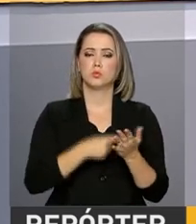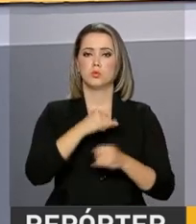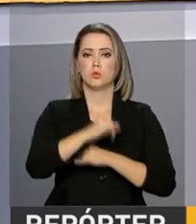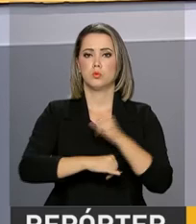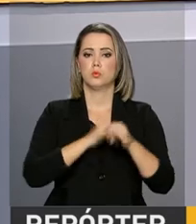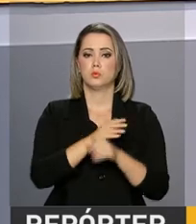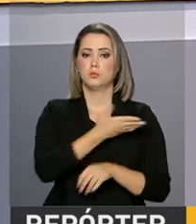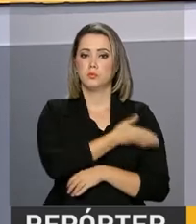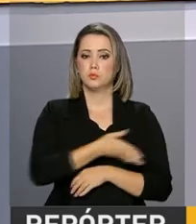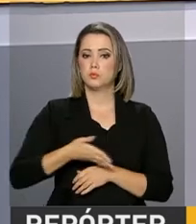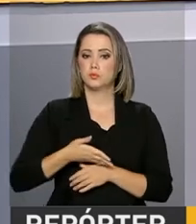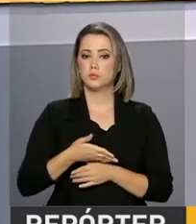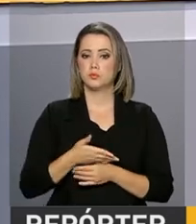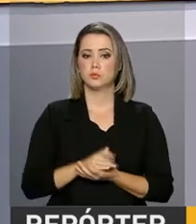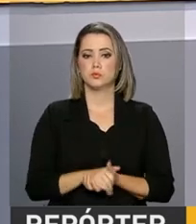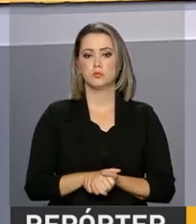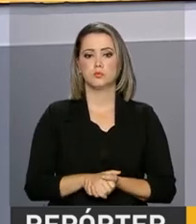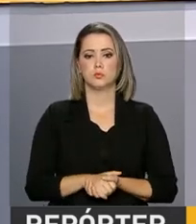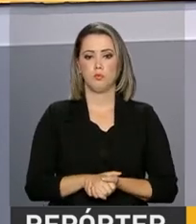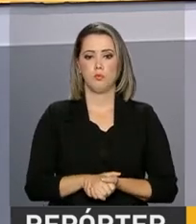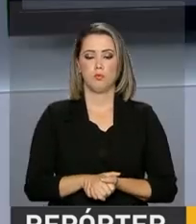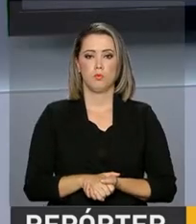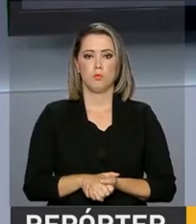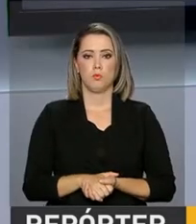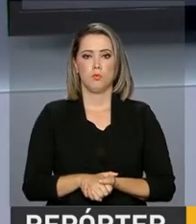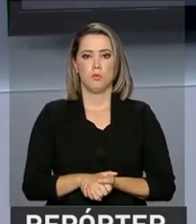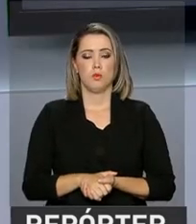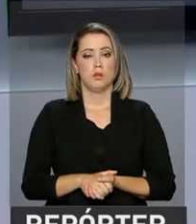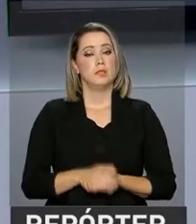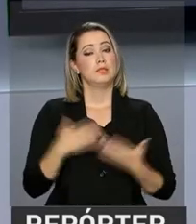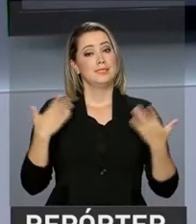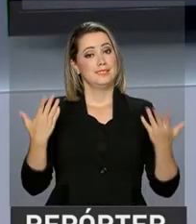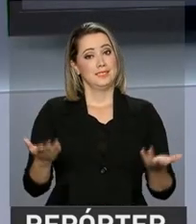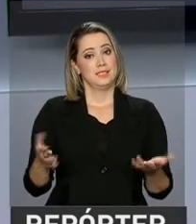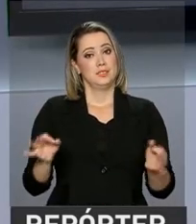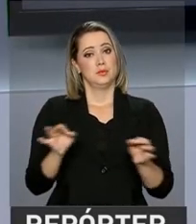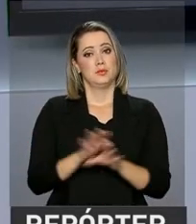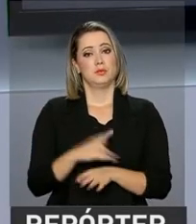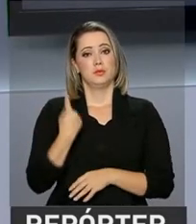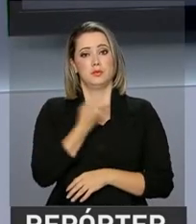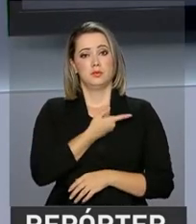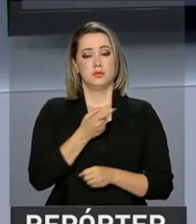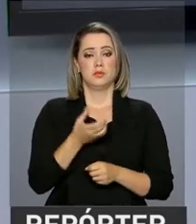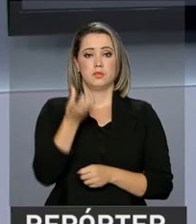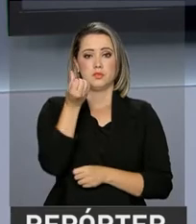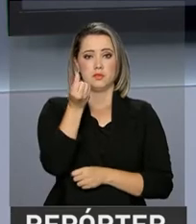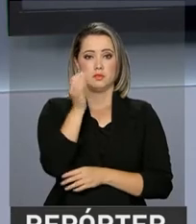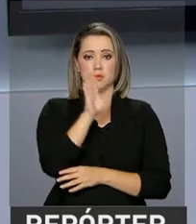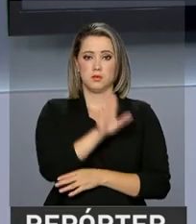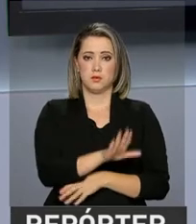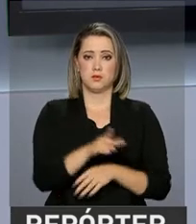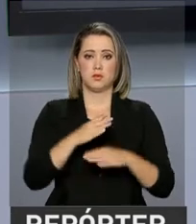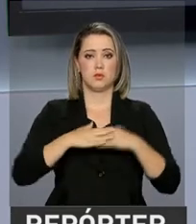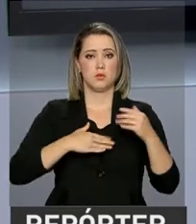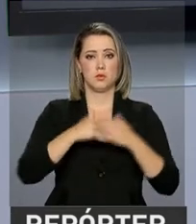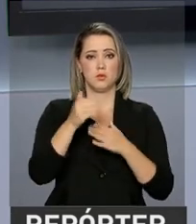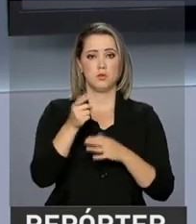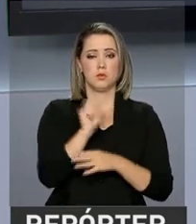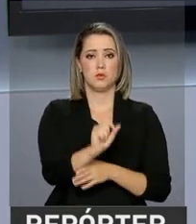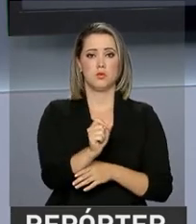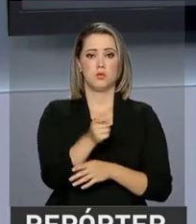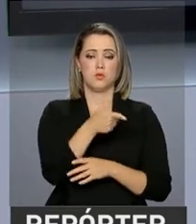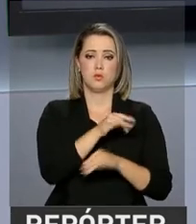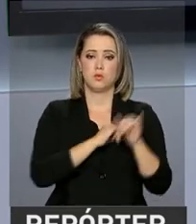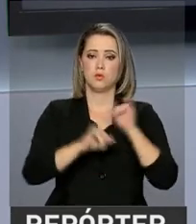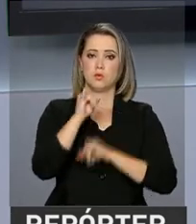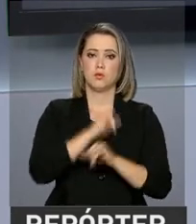sejadigital.com.br. Esta edição termina por aqui. Nós podemos voltar a qualquer momento com